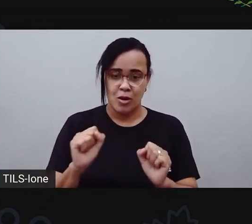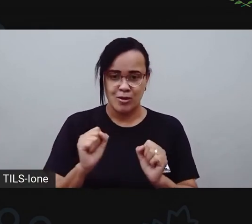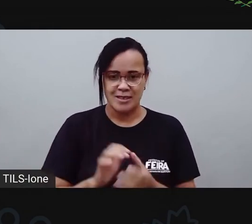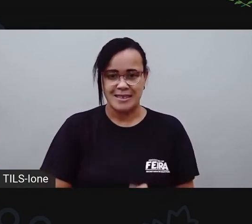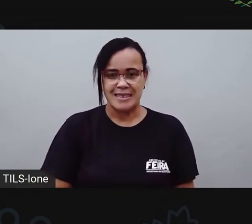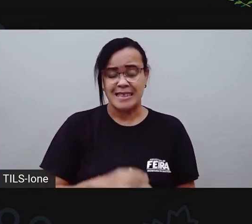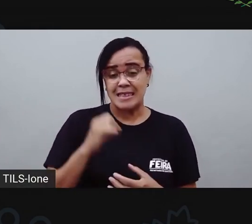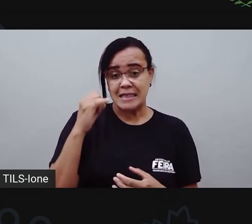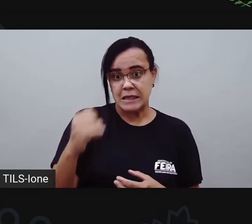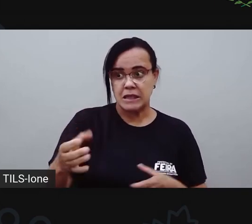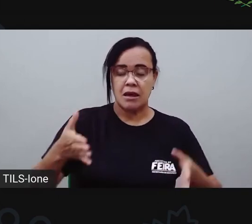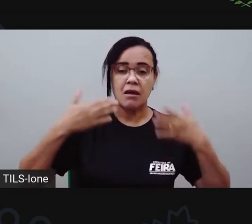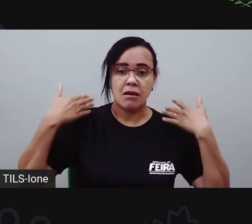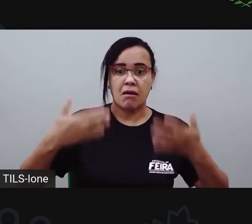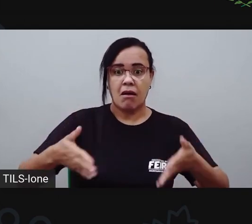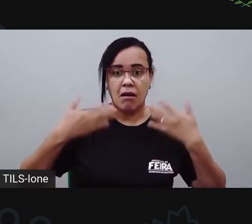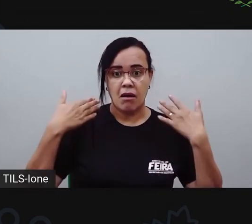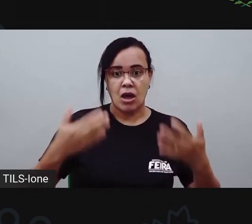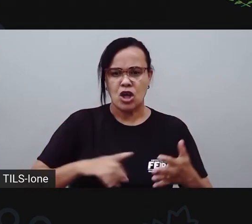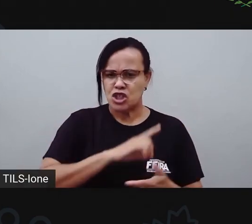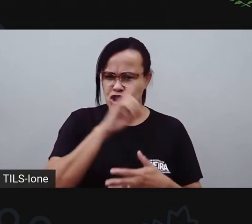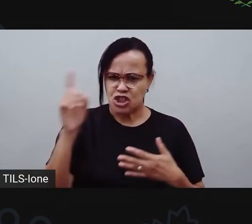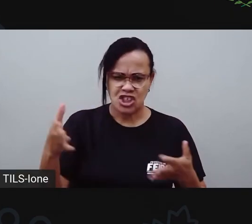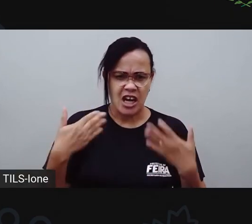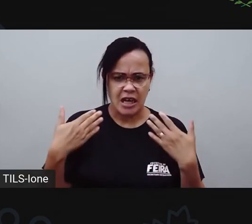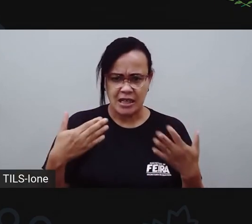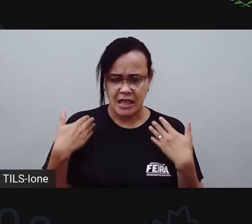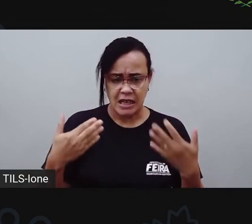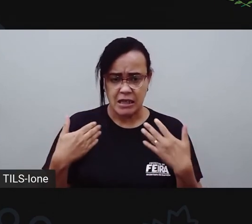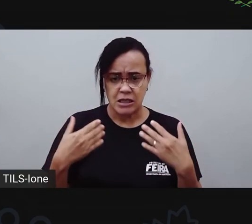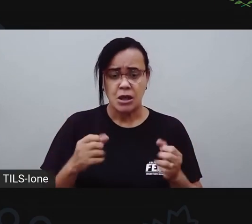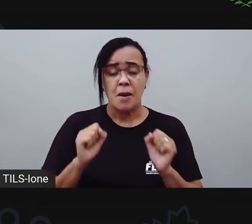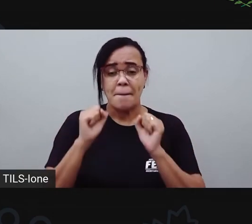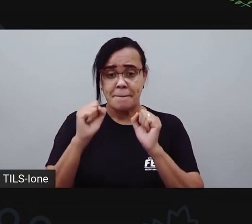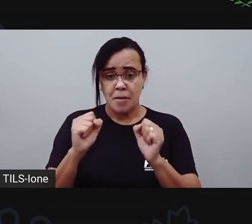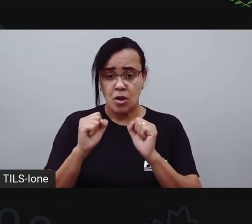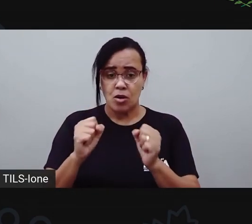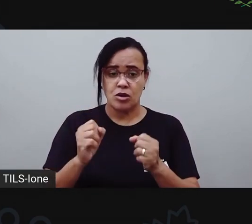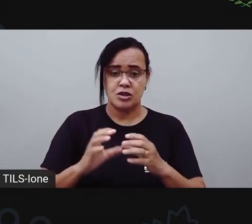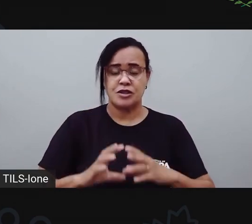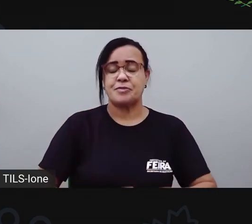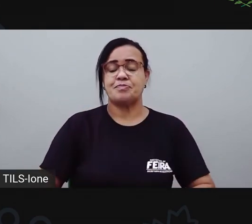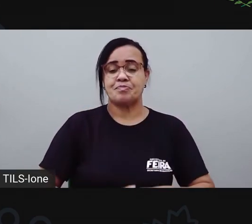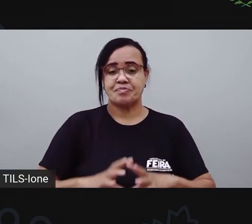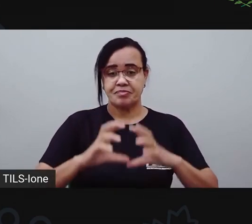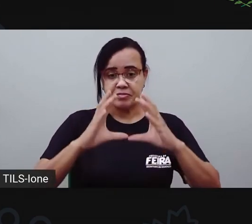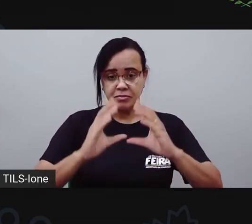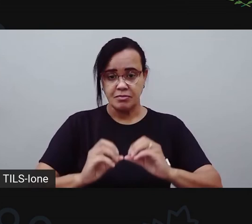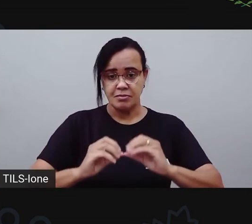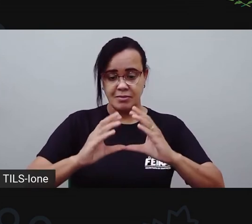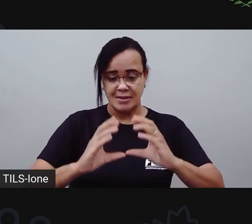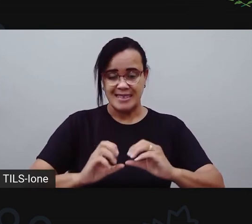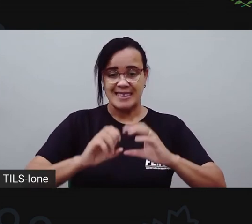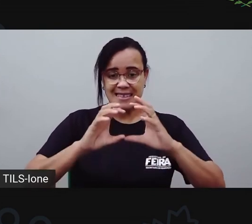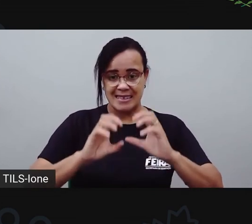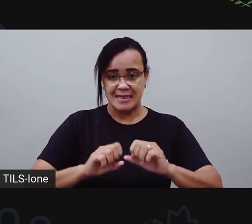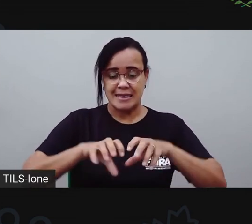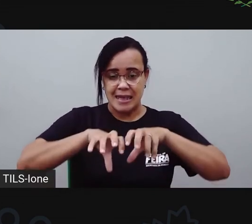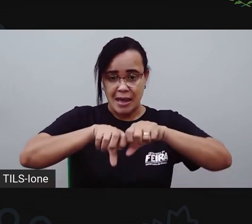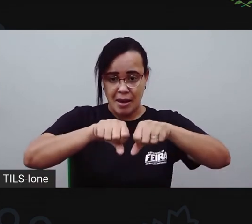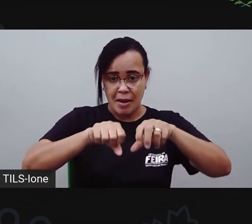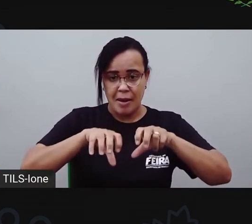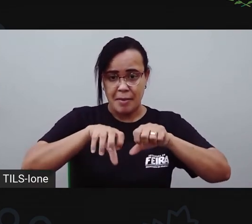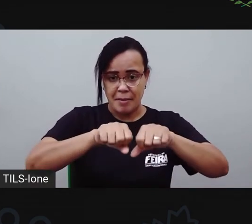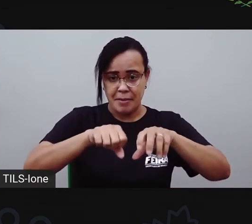pode levar a massa, abrir num saquinho, numa bandeja, abre a massa ou leva um pouquinho a massa aí na